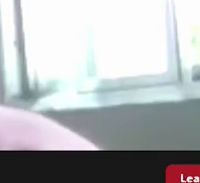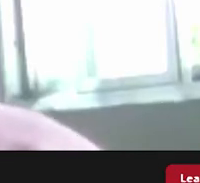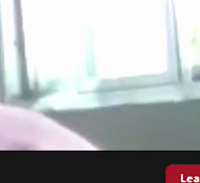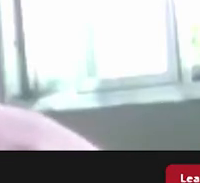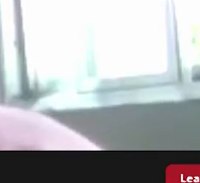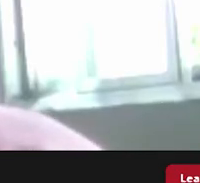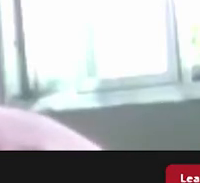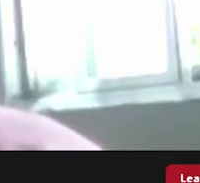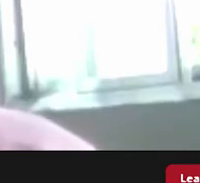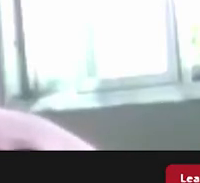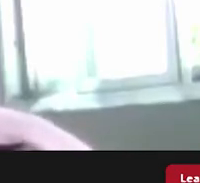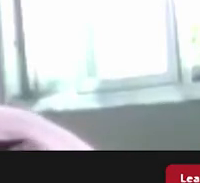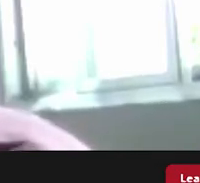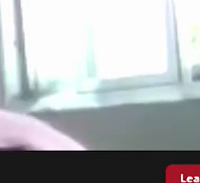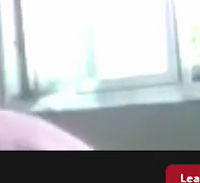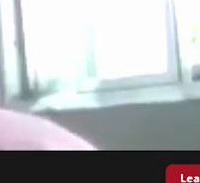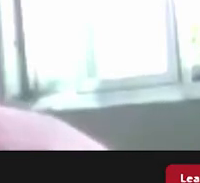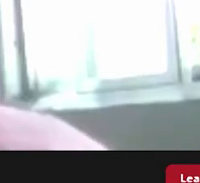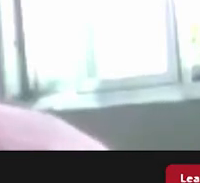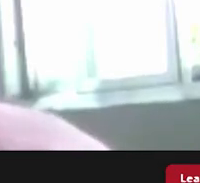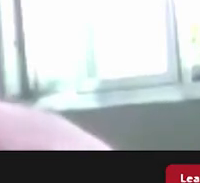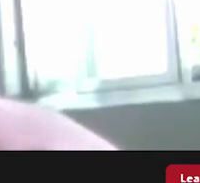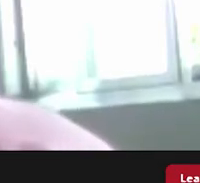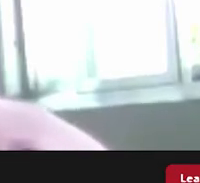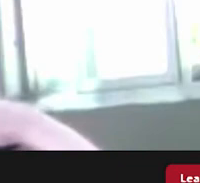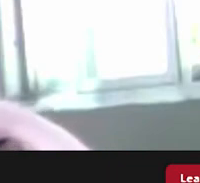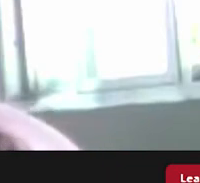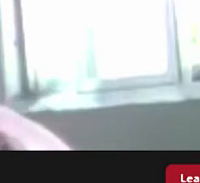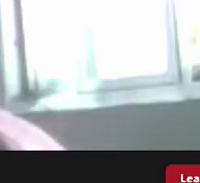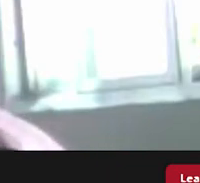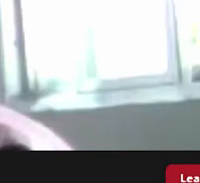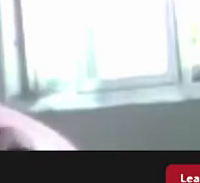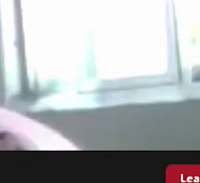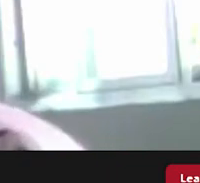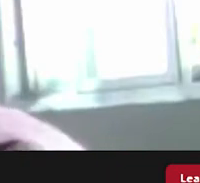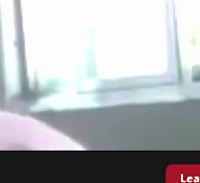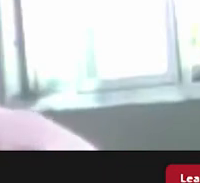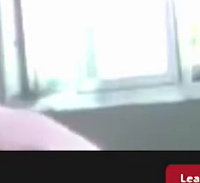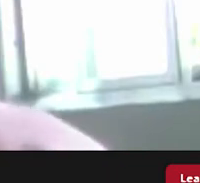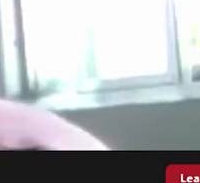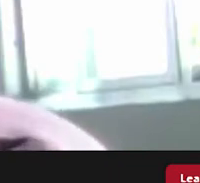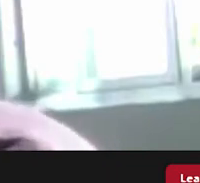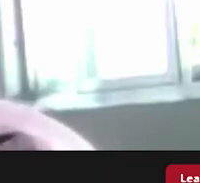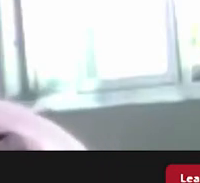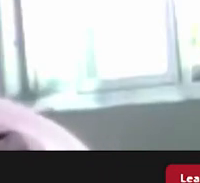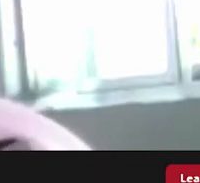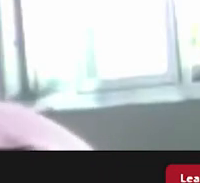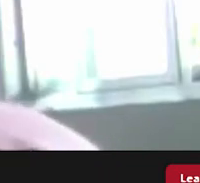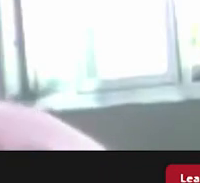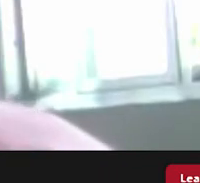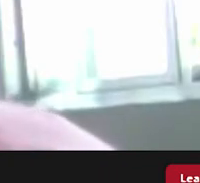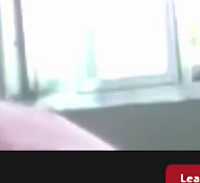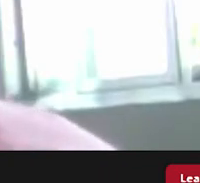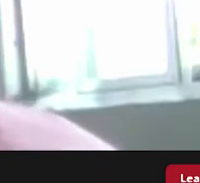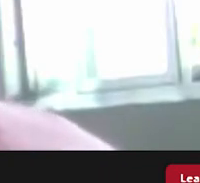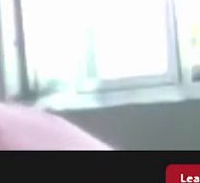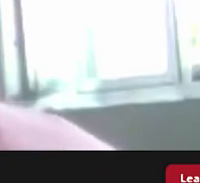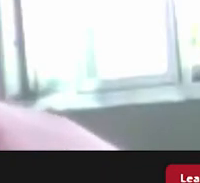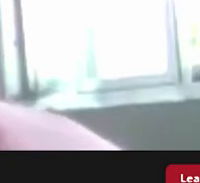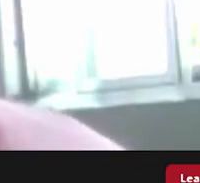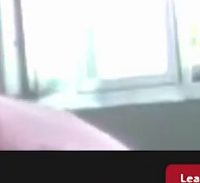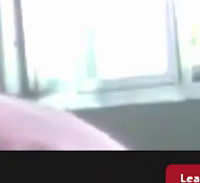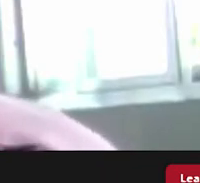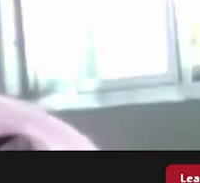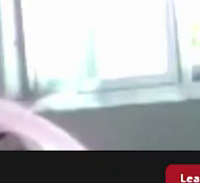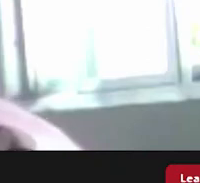gente tem mais de 25 mil acessos ao site dos moradores as pessoas o retorno é absolutamente espetacular